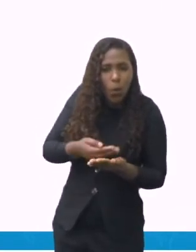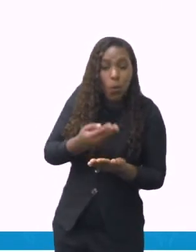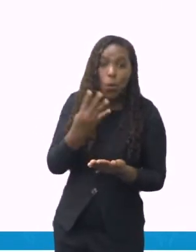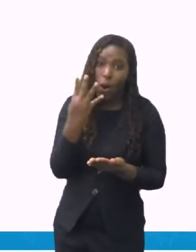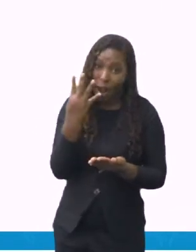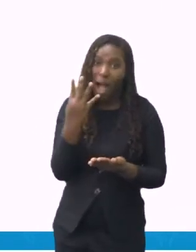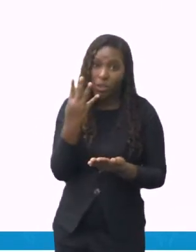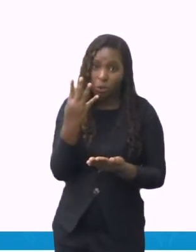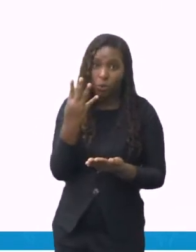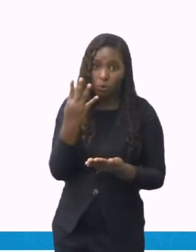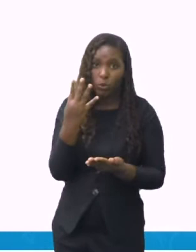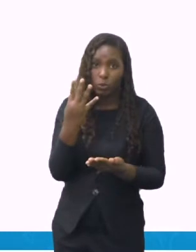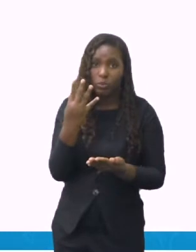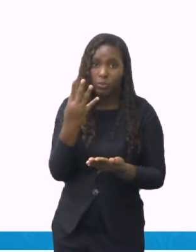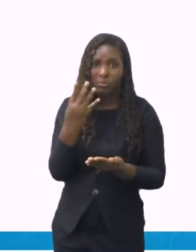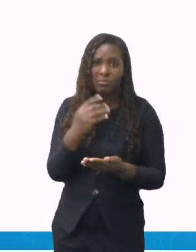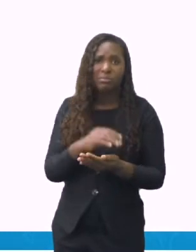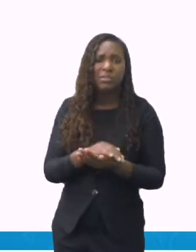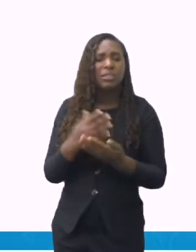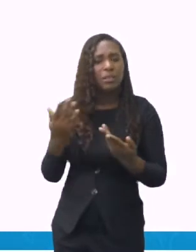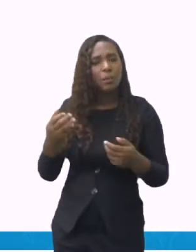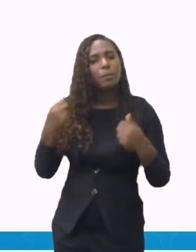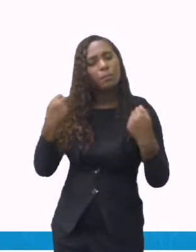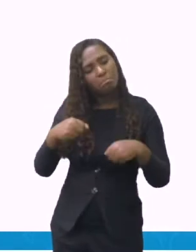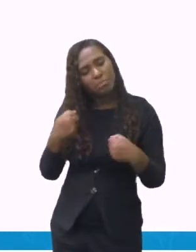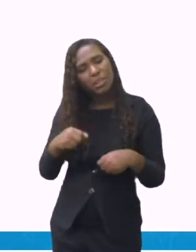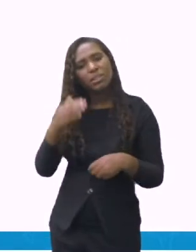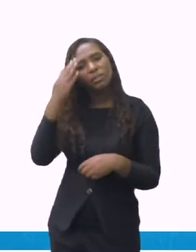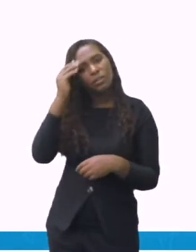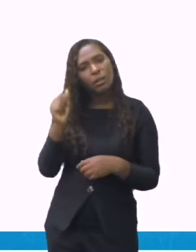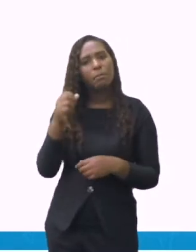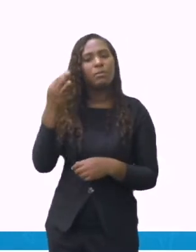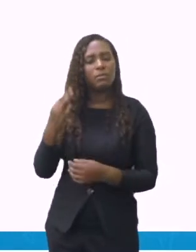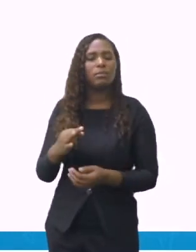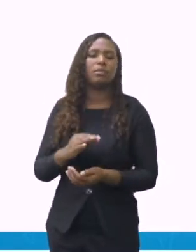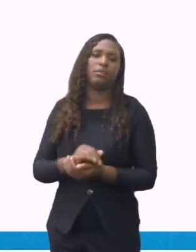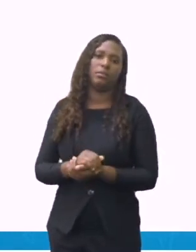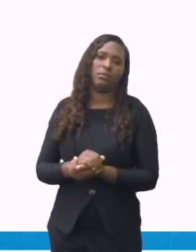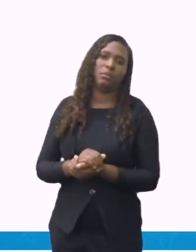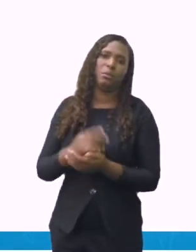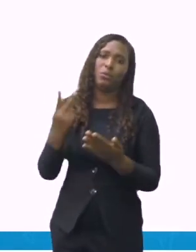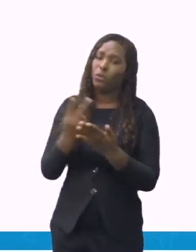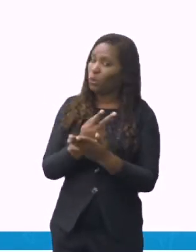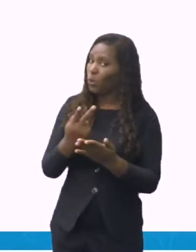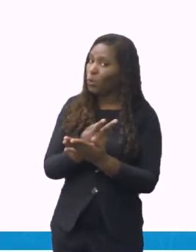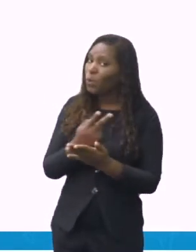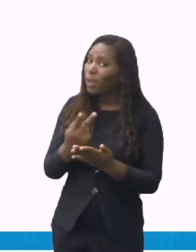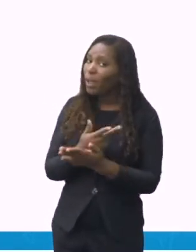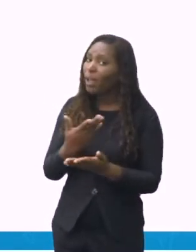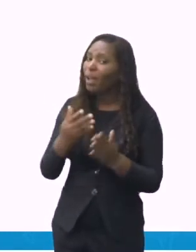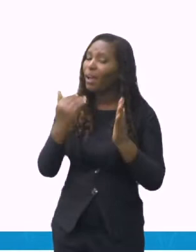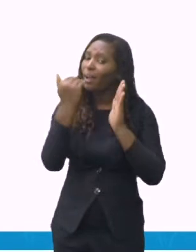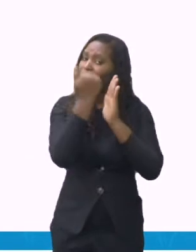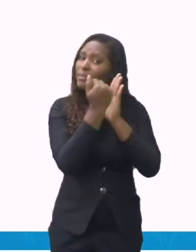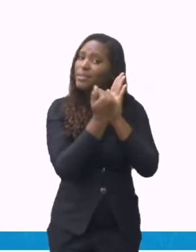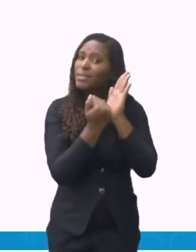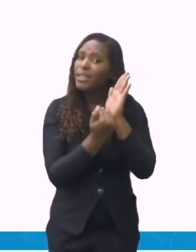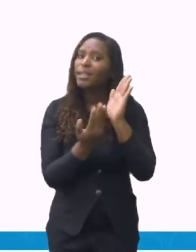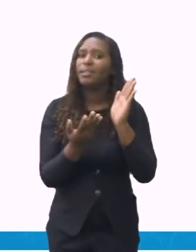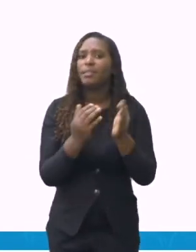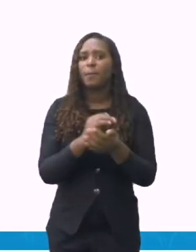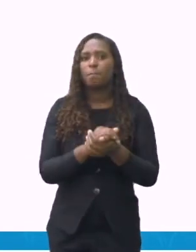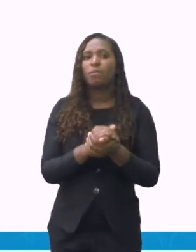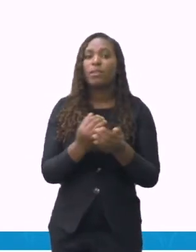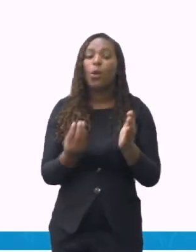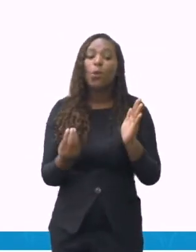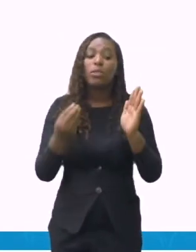necessária para que você não erre a receita. Porque isso é importante. Dentro desse gênero textual, se